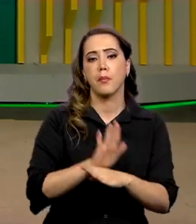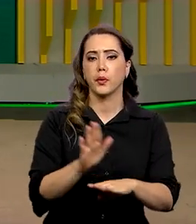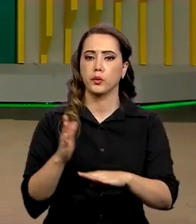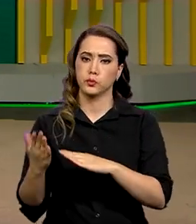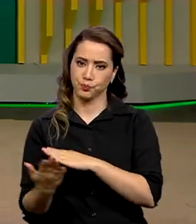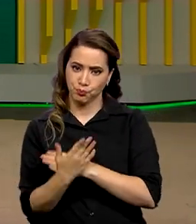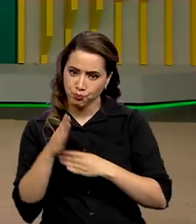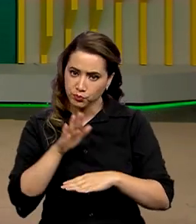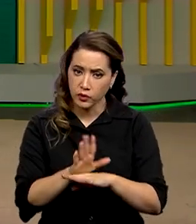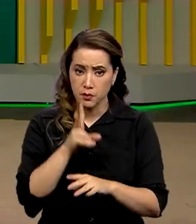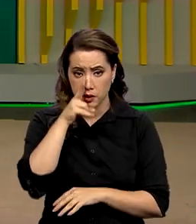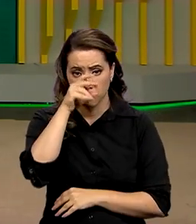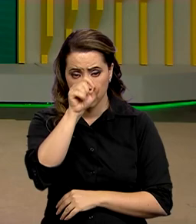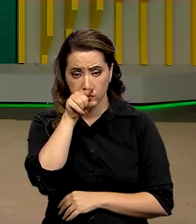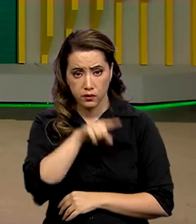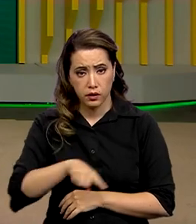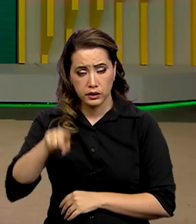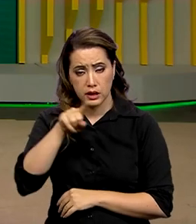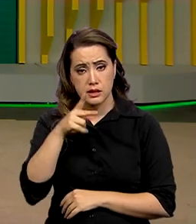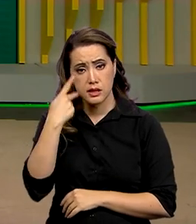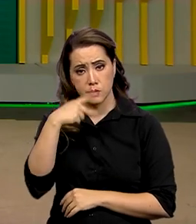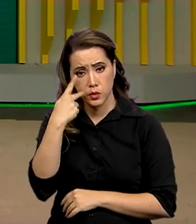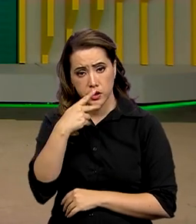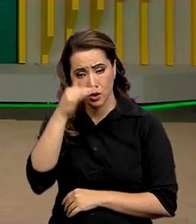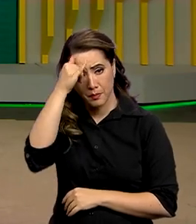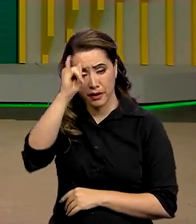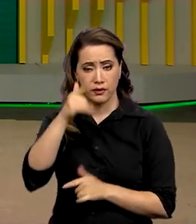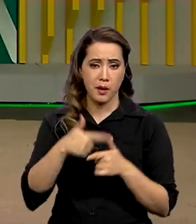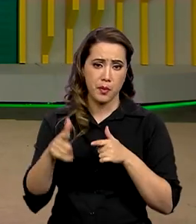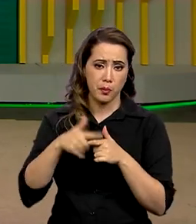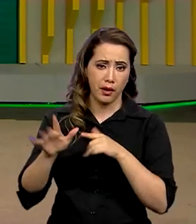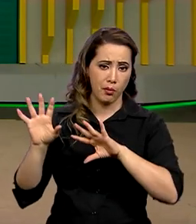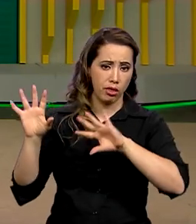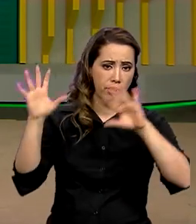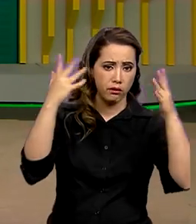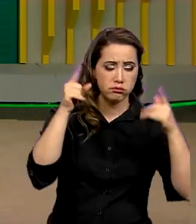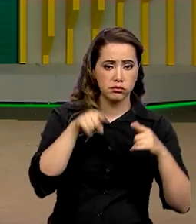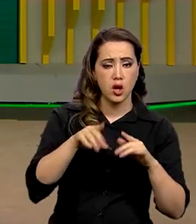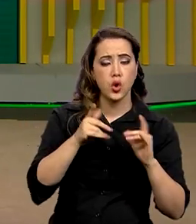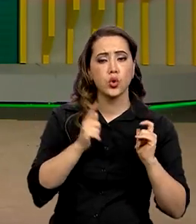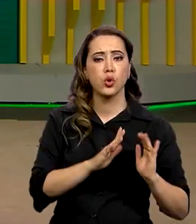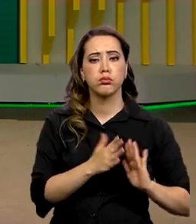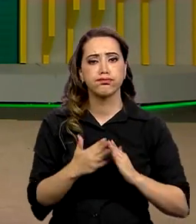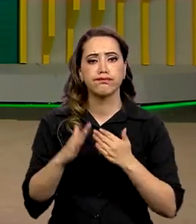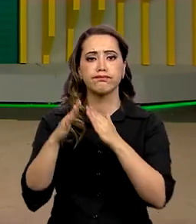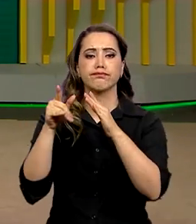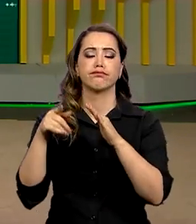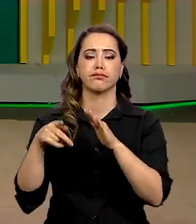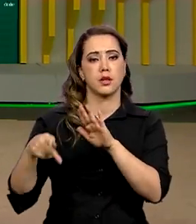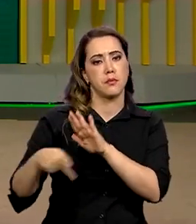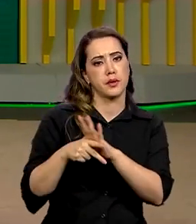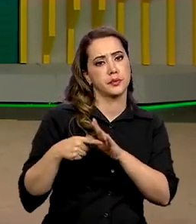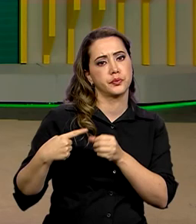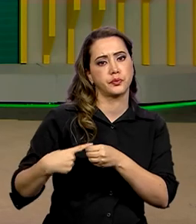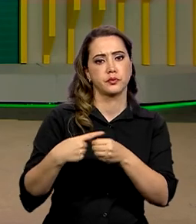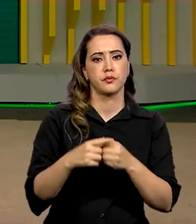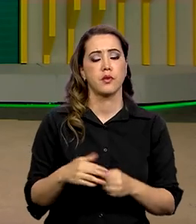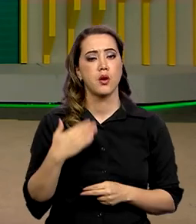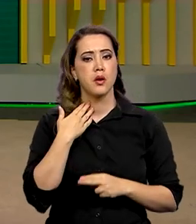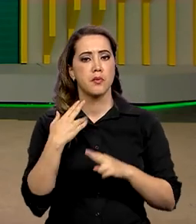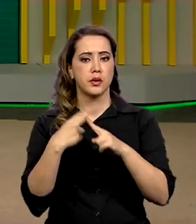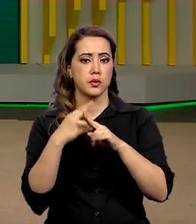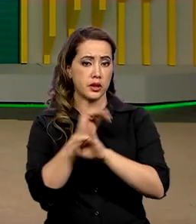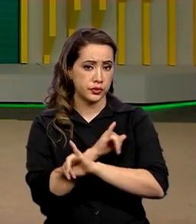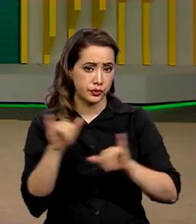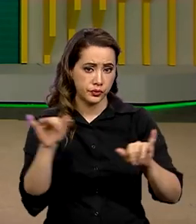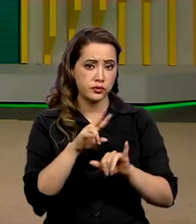fortalecer as políticas públicas de prevenção de risco de desastres nas periferias das grandes cidades. E a Caixa Econômica Federal